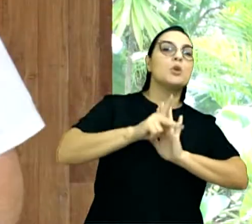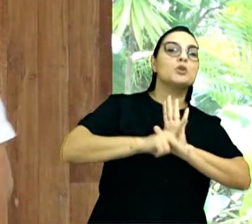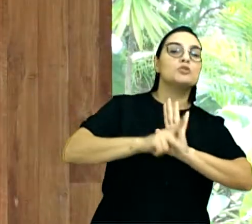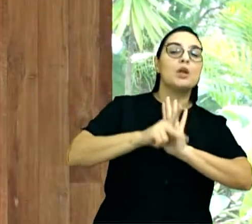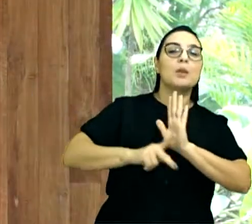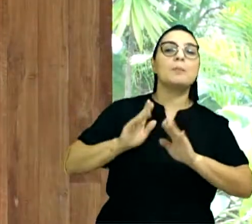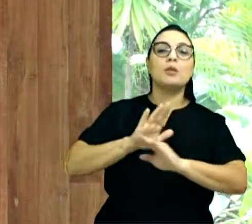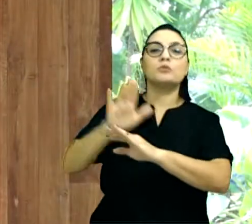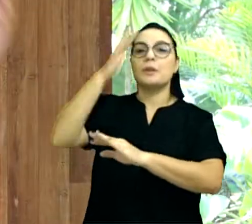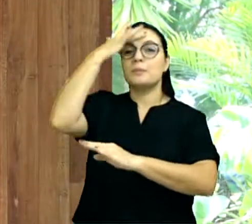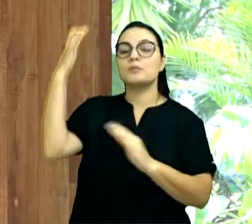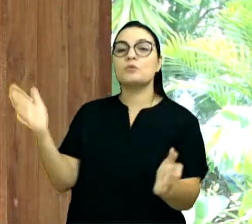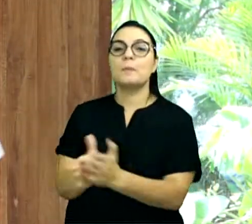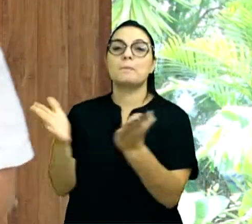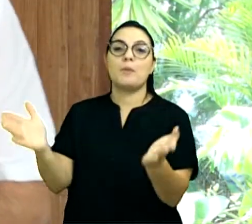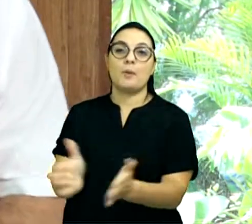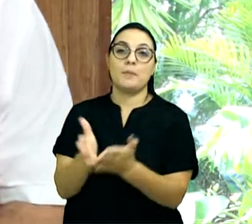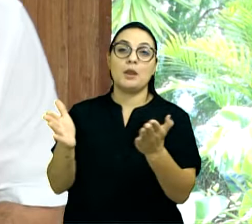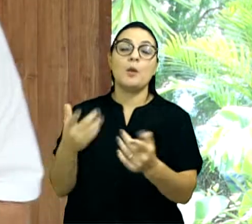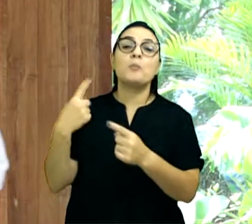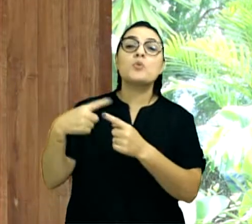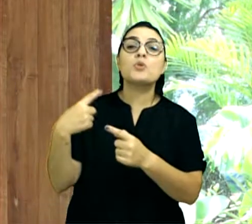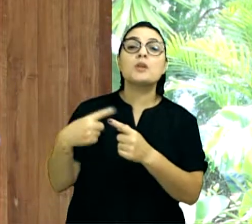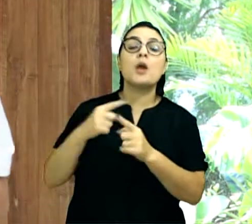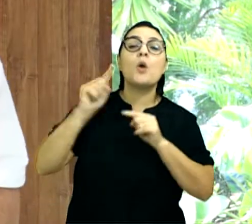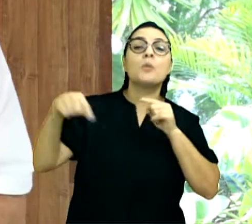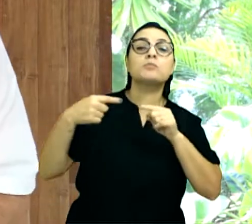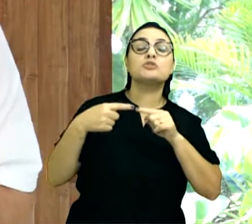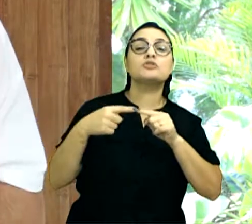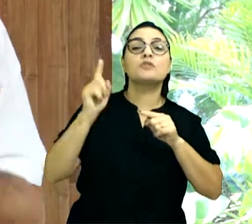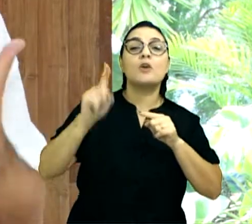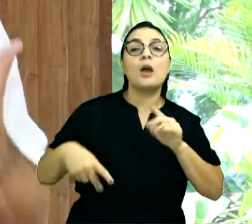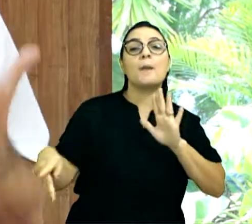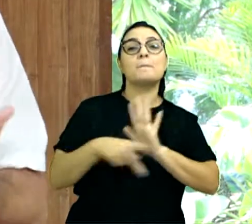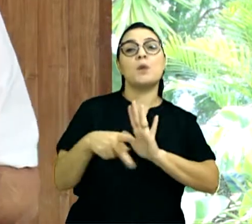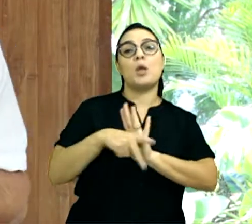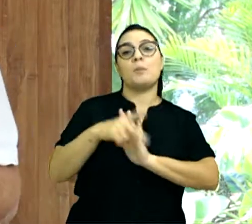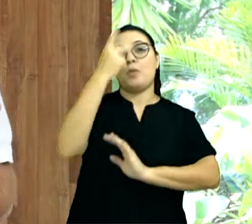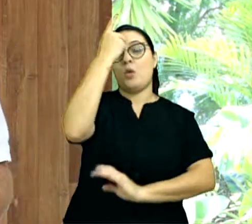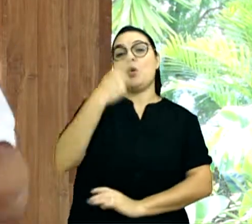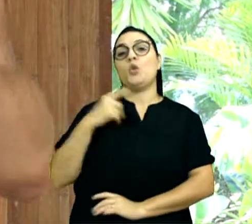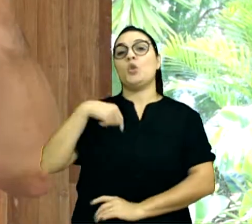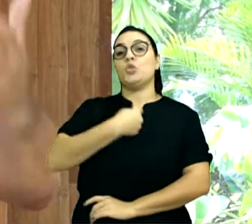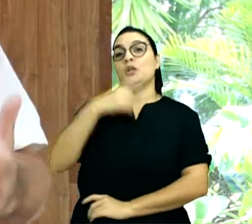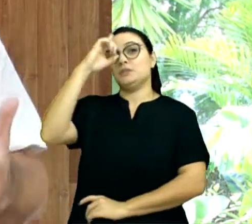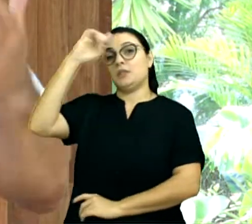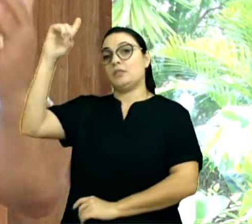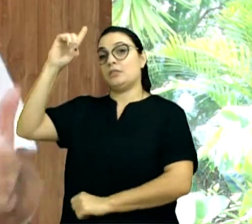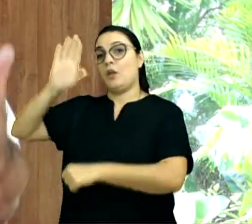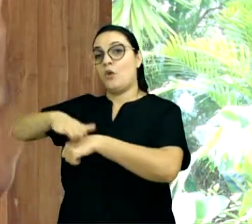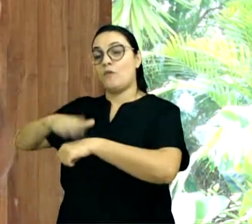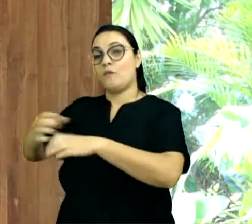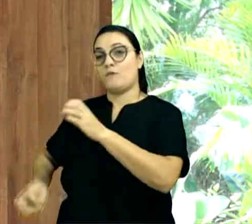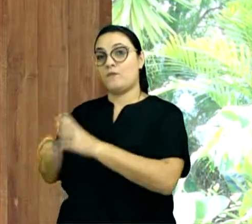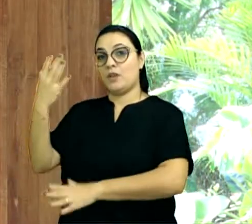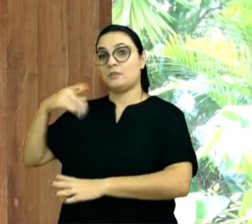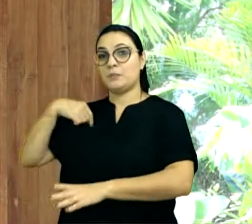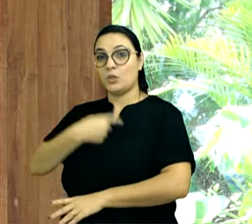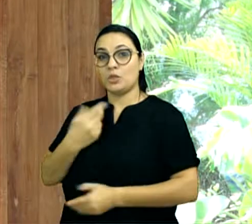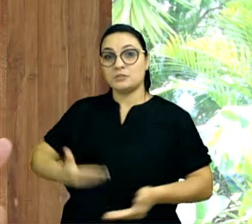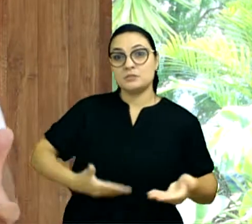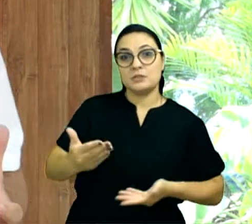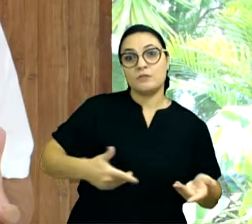muitas pessoas. Porque isso faz parte do DNA humano. Nós fomos criados para servir.